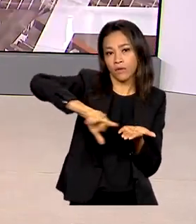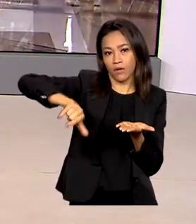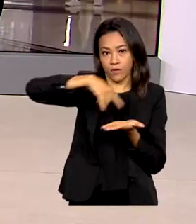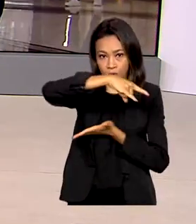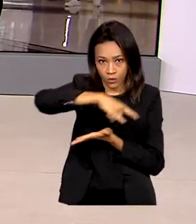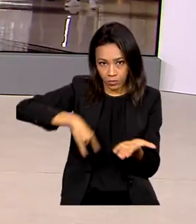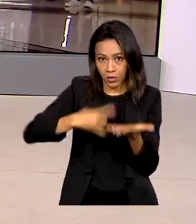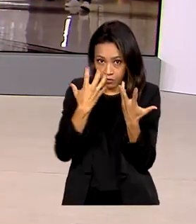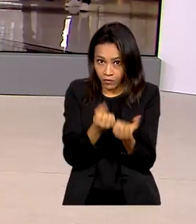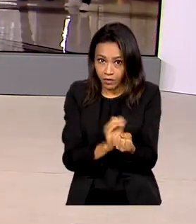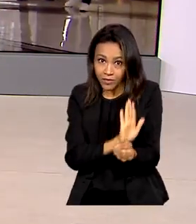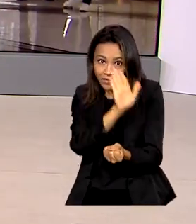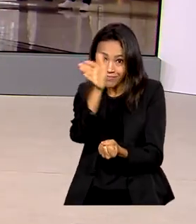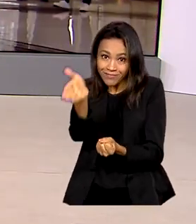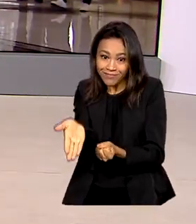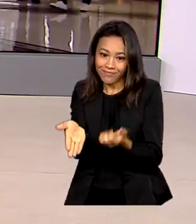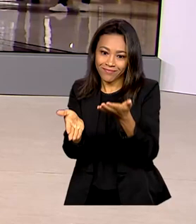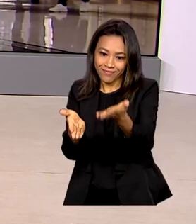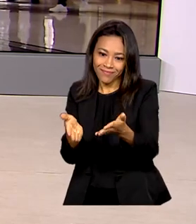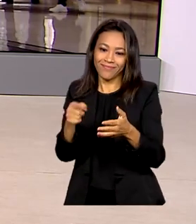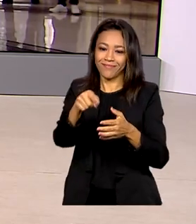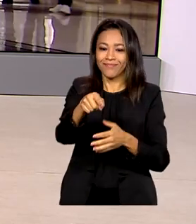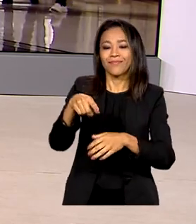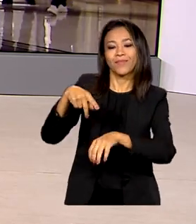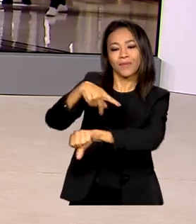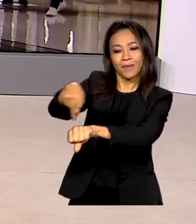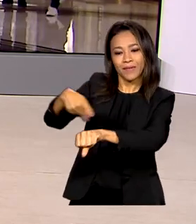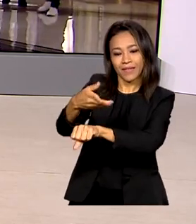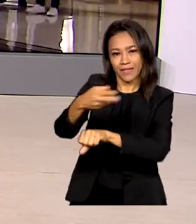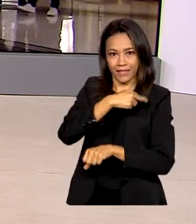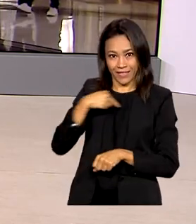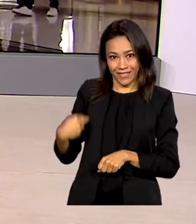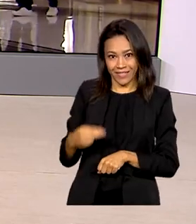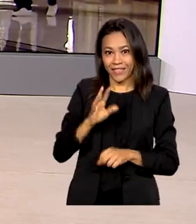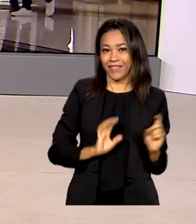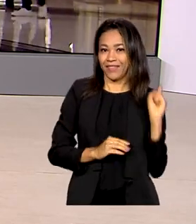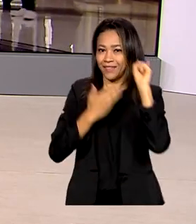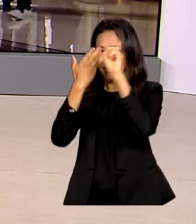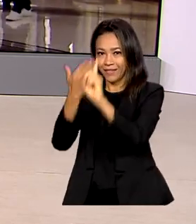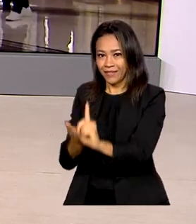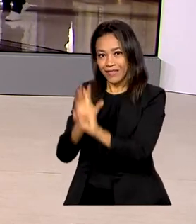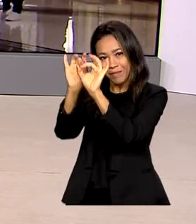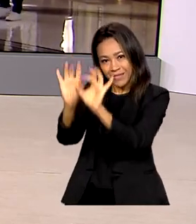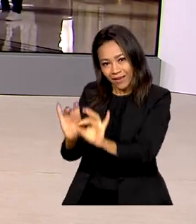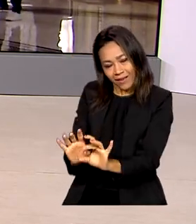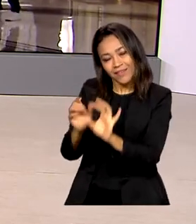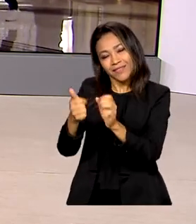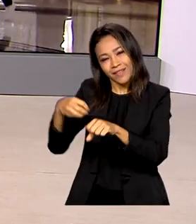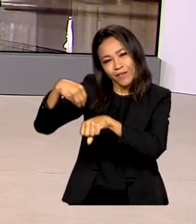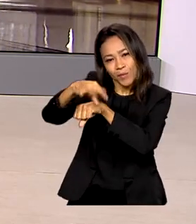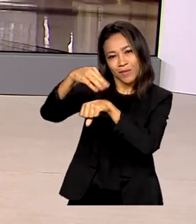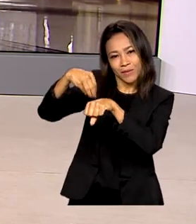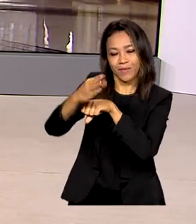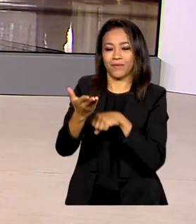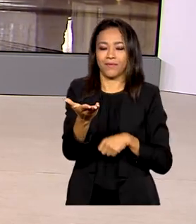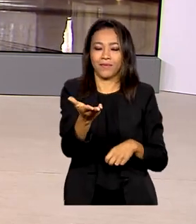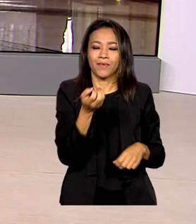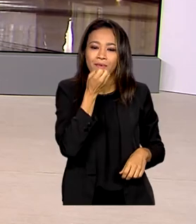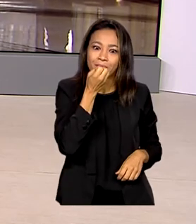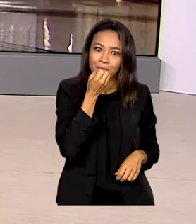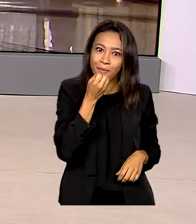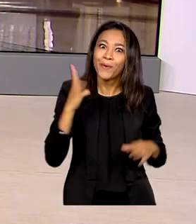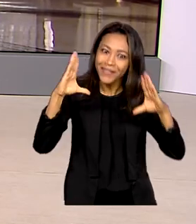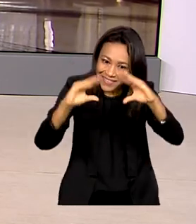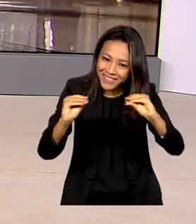vivo a Xangai conversar com a enviada especial da TV Brasil, Luana Karen, que tem mais informações pra gente. Bom dia, boa